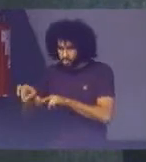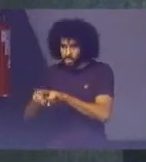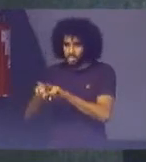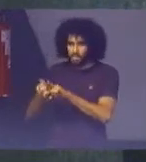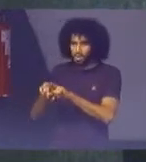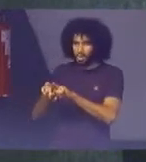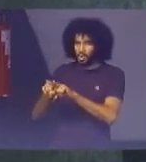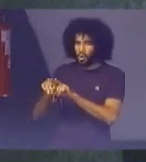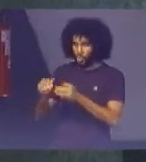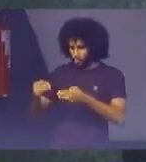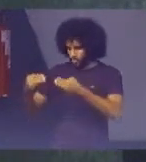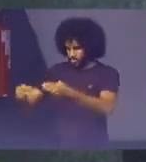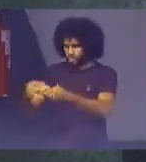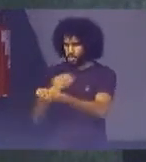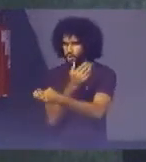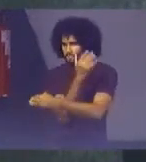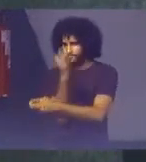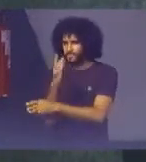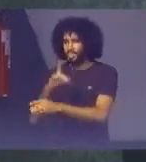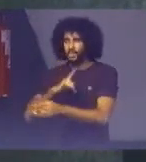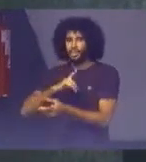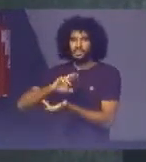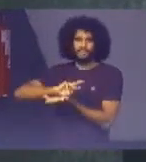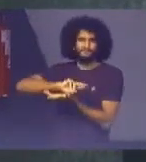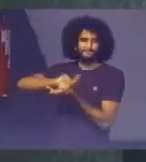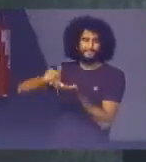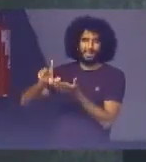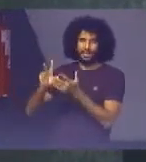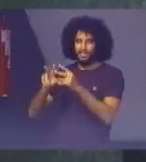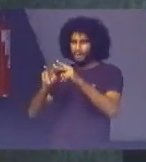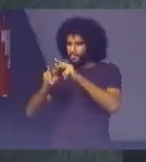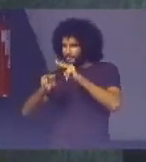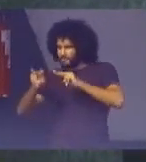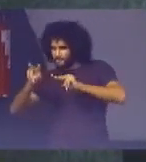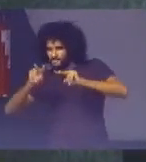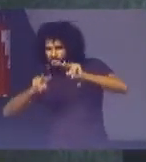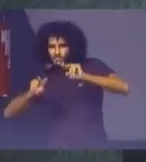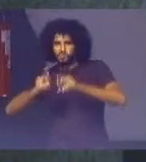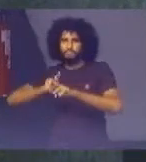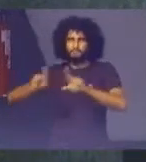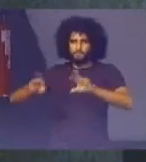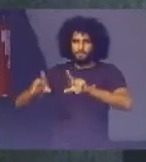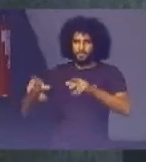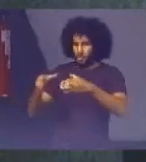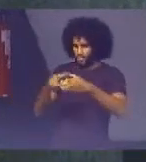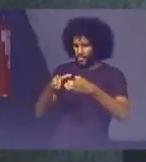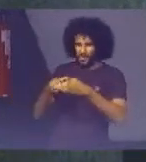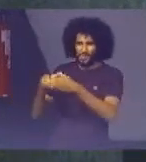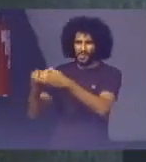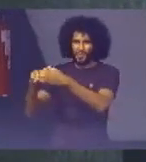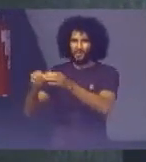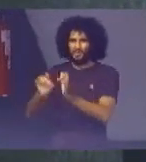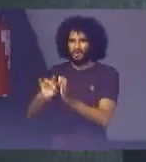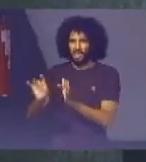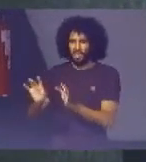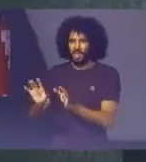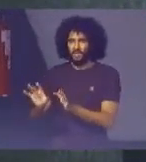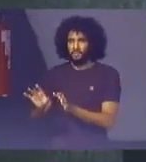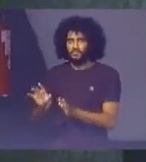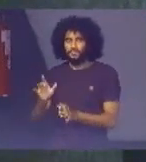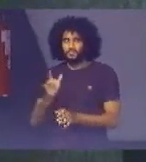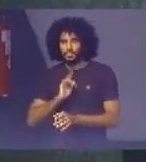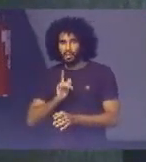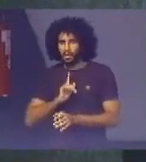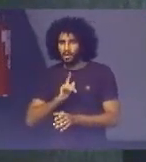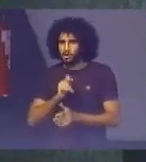ambiente Então Há antagonismos De visão Então nessa discussão Nesses grupos De trabalho Quando havia o risco